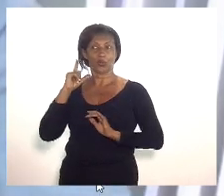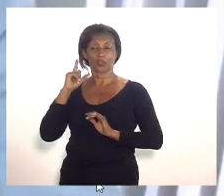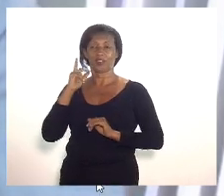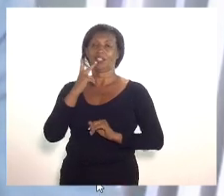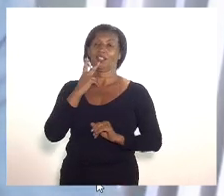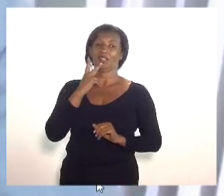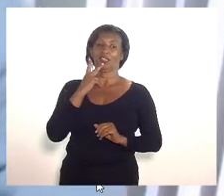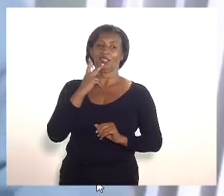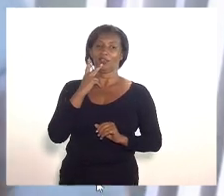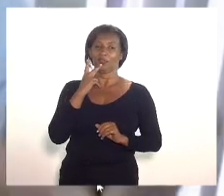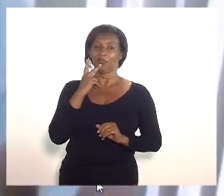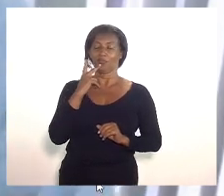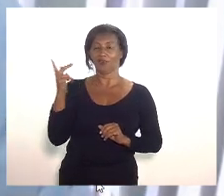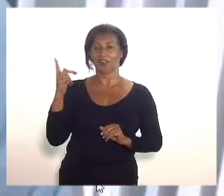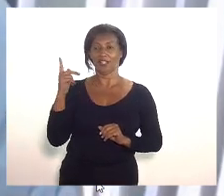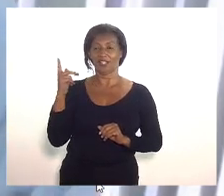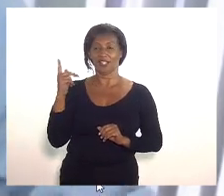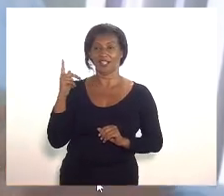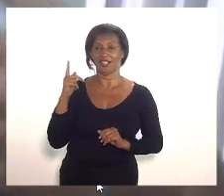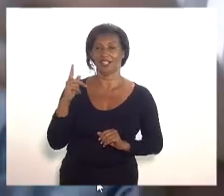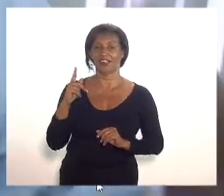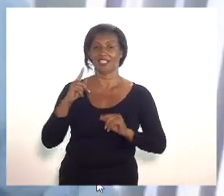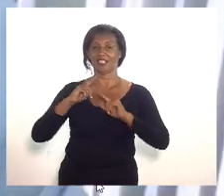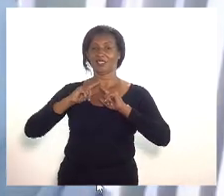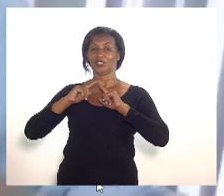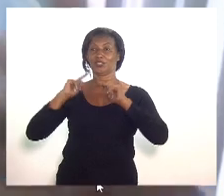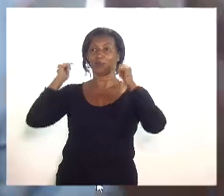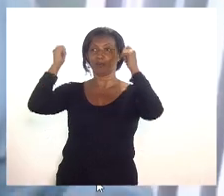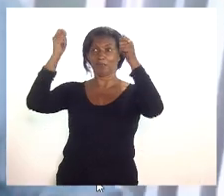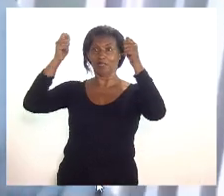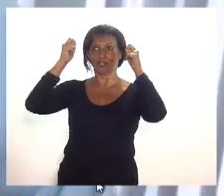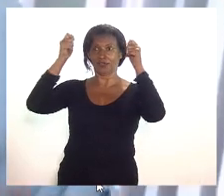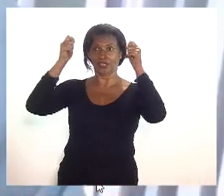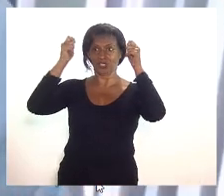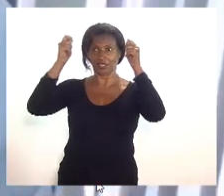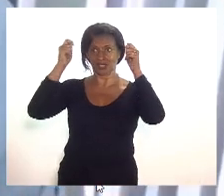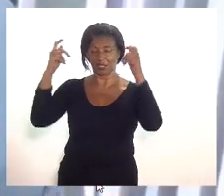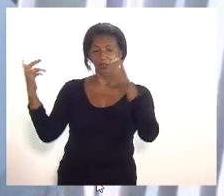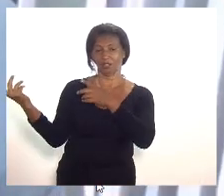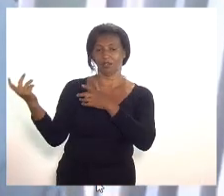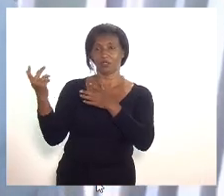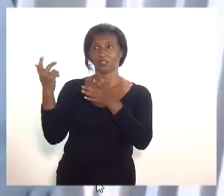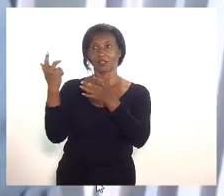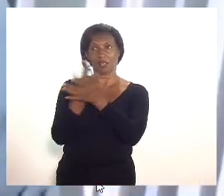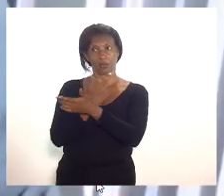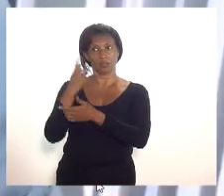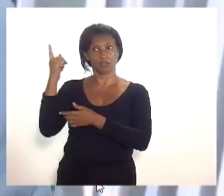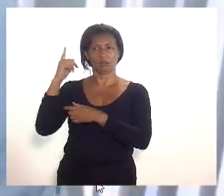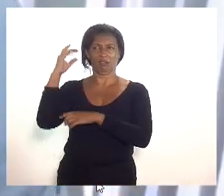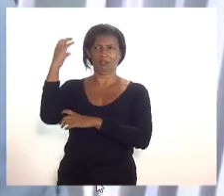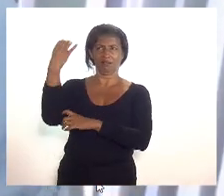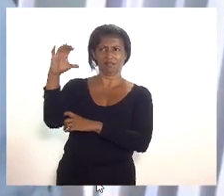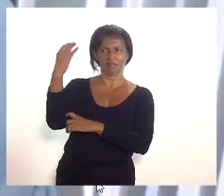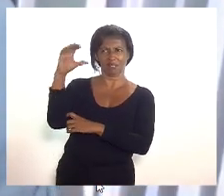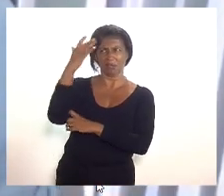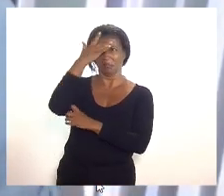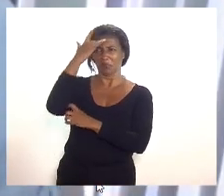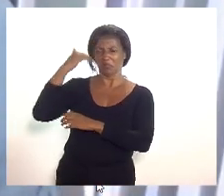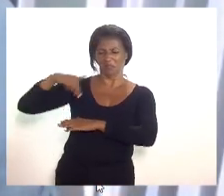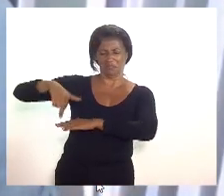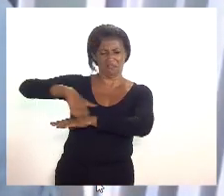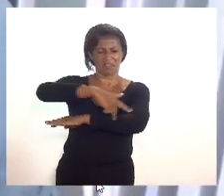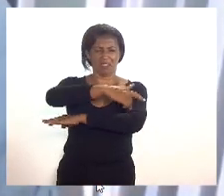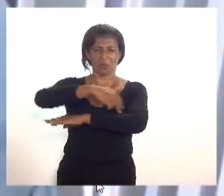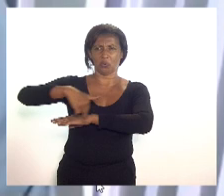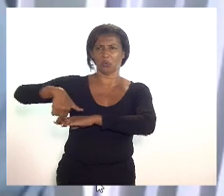manifestação de bares e restaurantes imagina mas há manifestações que tem acontecido regularmente em Niterói de pessoas que vão às ruas e tem o